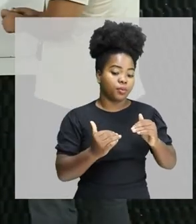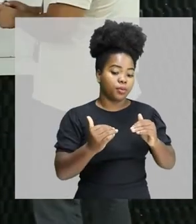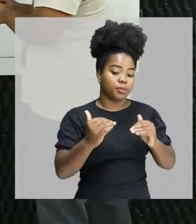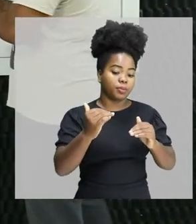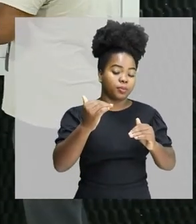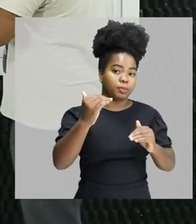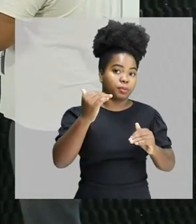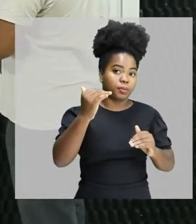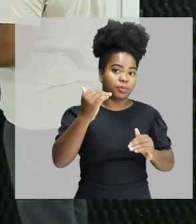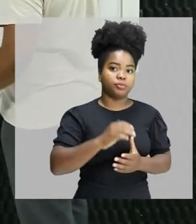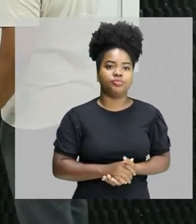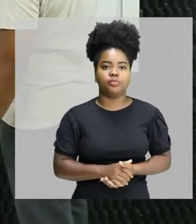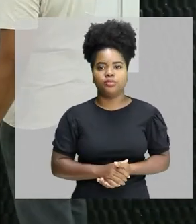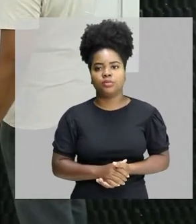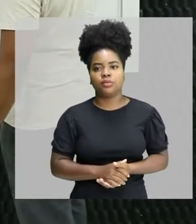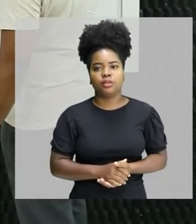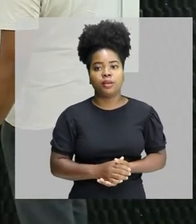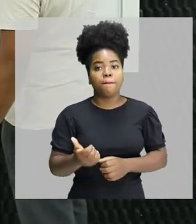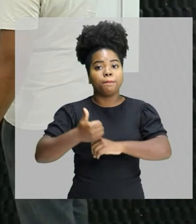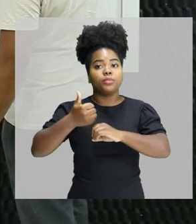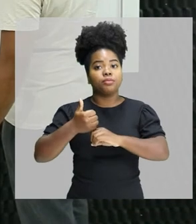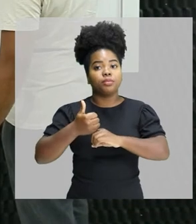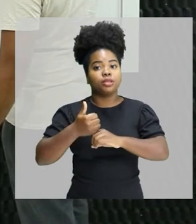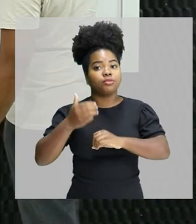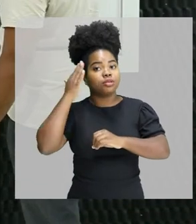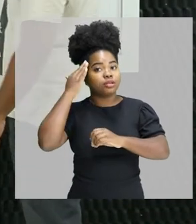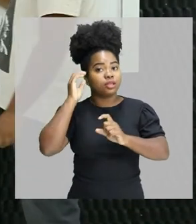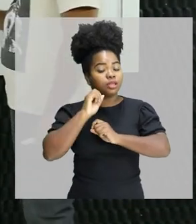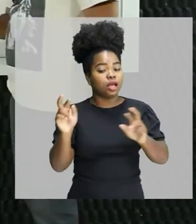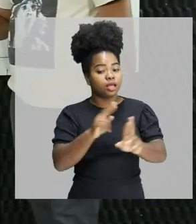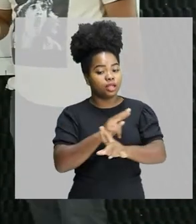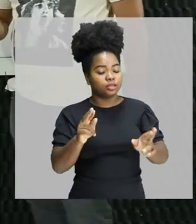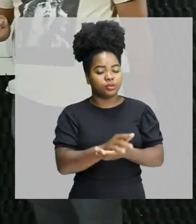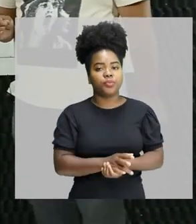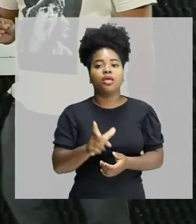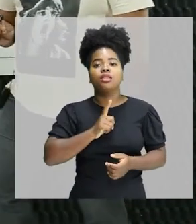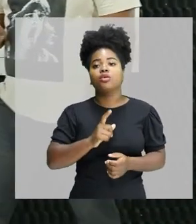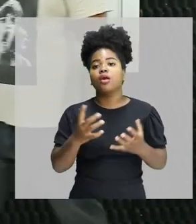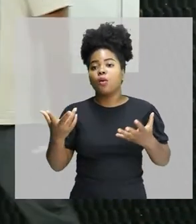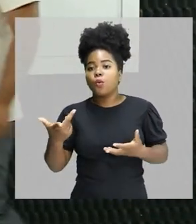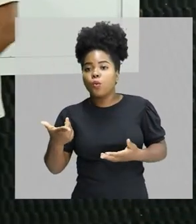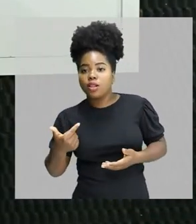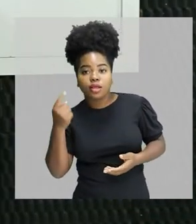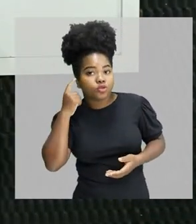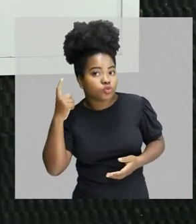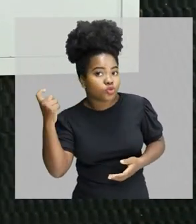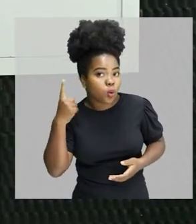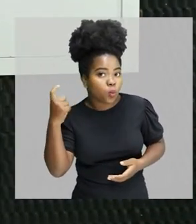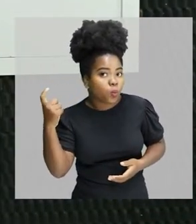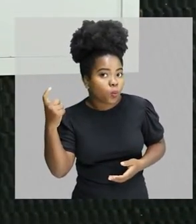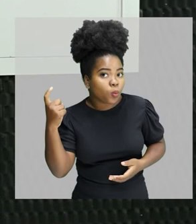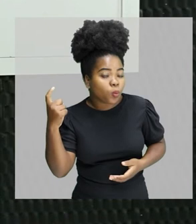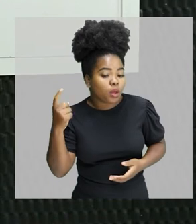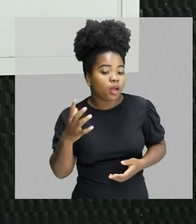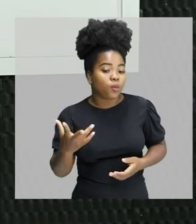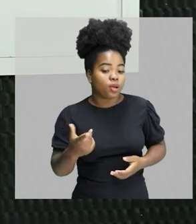Primeiro, a tem que saber qual é a relação da altura aqui, ó. Existe uma coisa que nós chamamos de qualidade do som. Certo? Qualidade dessa onda